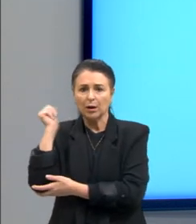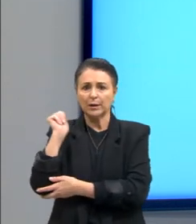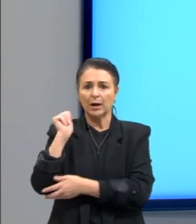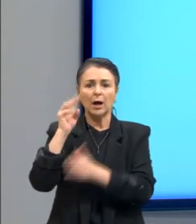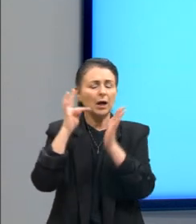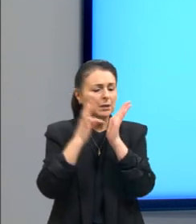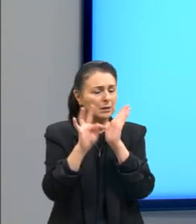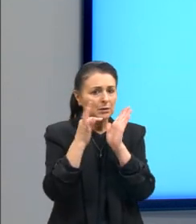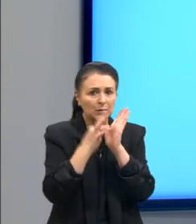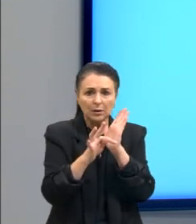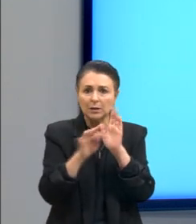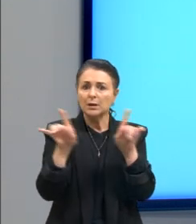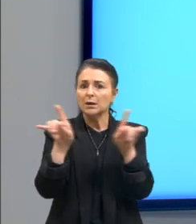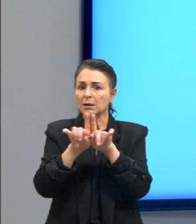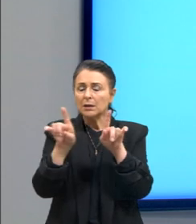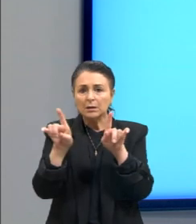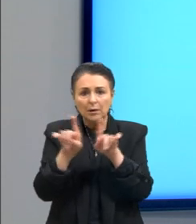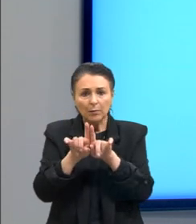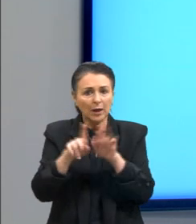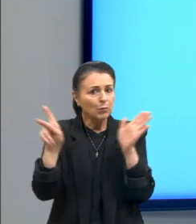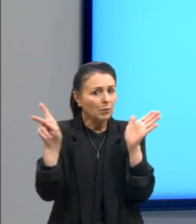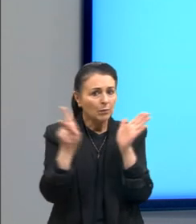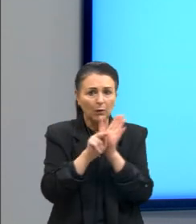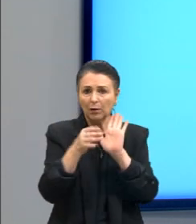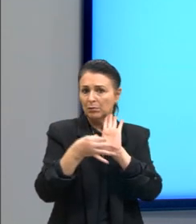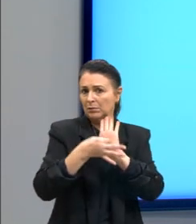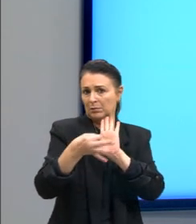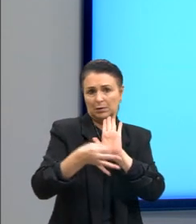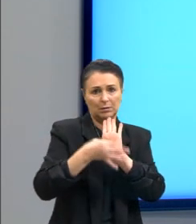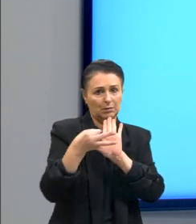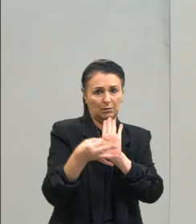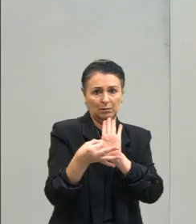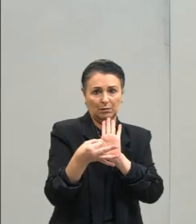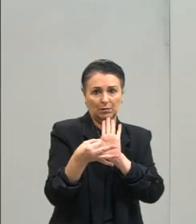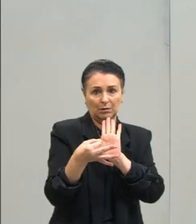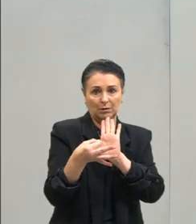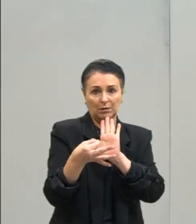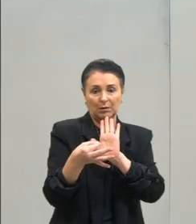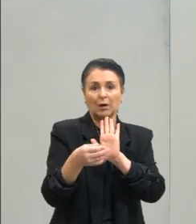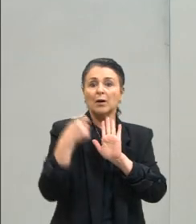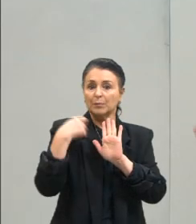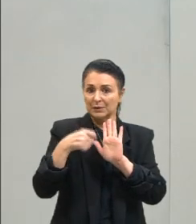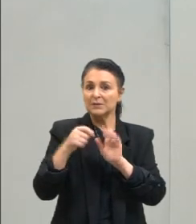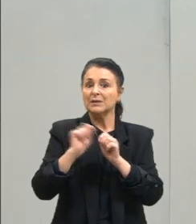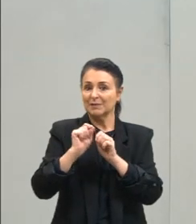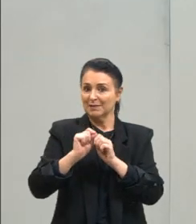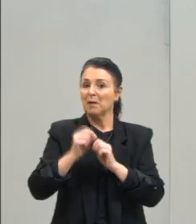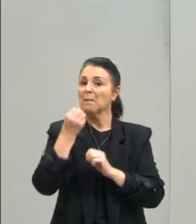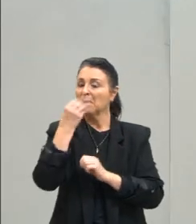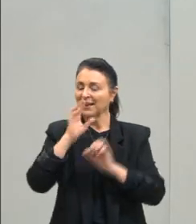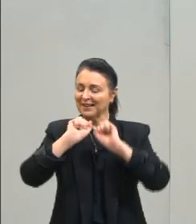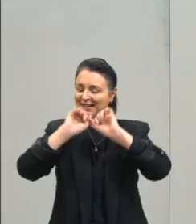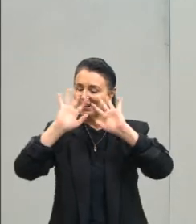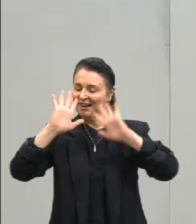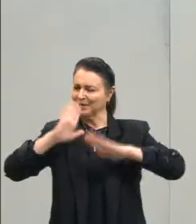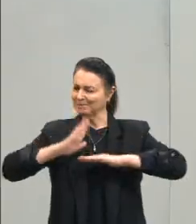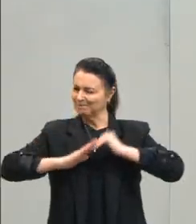teórica ou mesmo a definição própria por que não é claro que eu preciso fazer isso de maneira bem construída sempre né